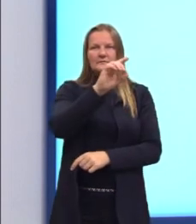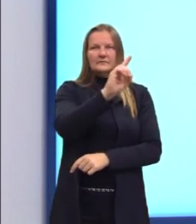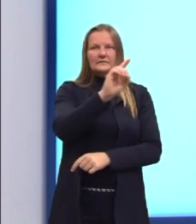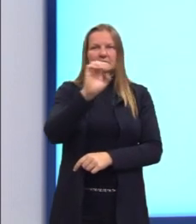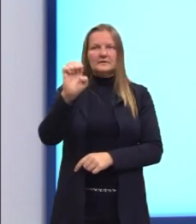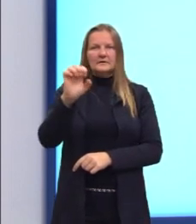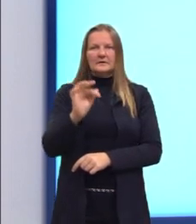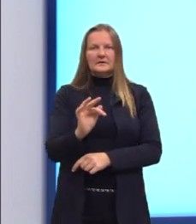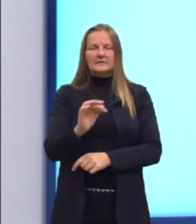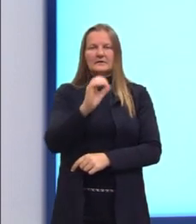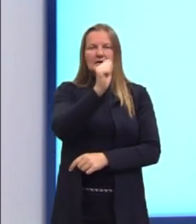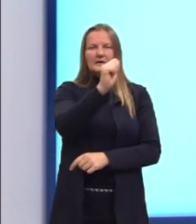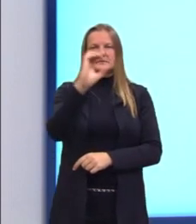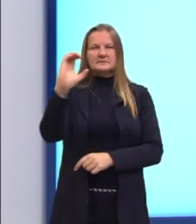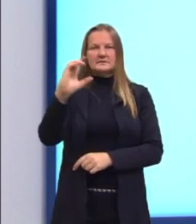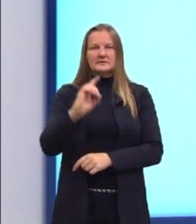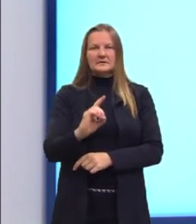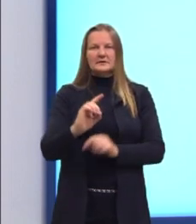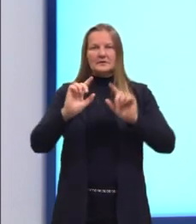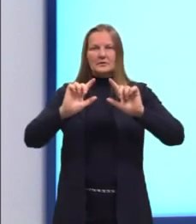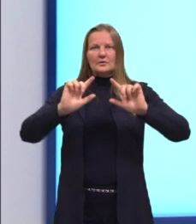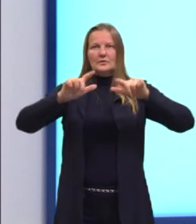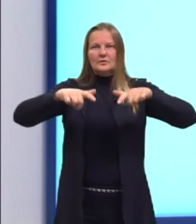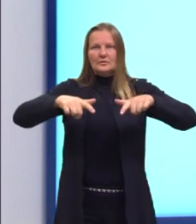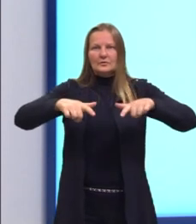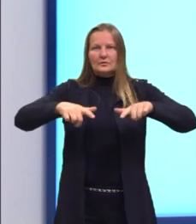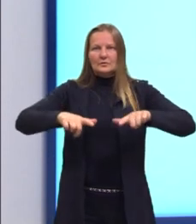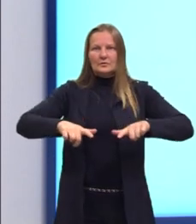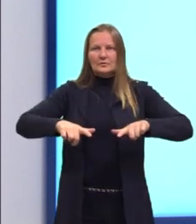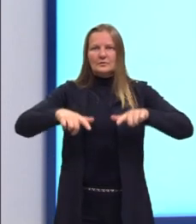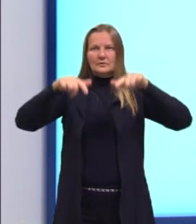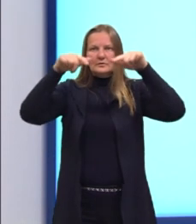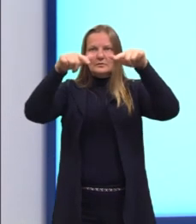o triângulo A, C, B. São as nossas bases.